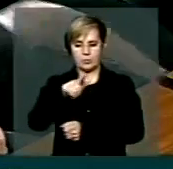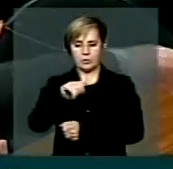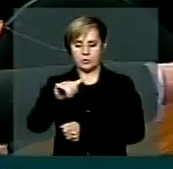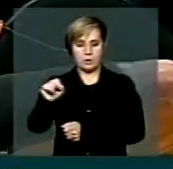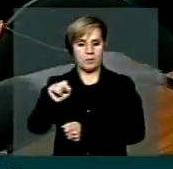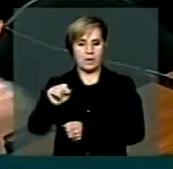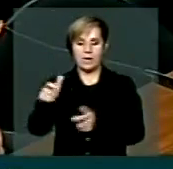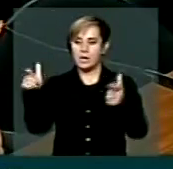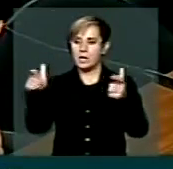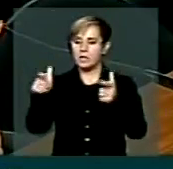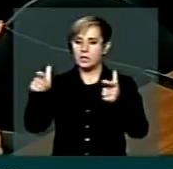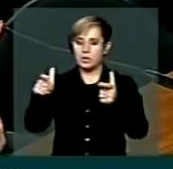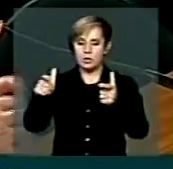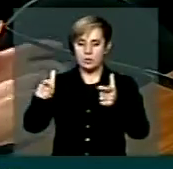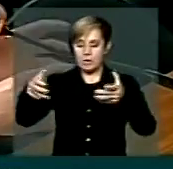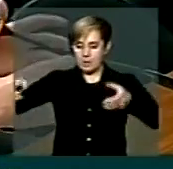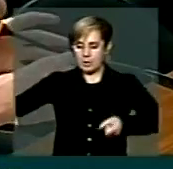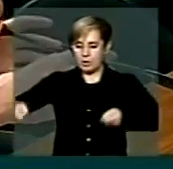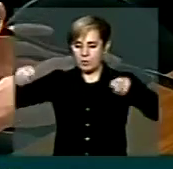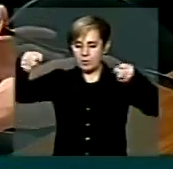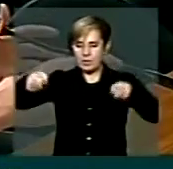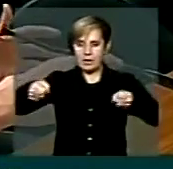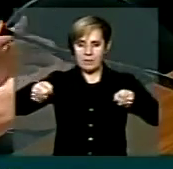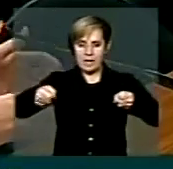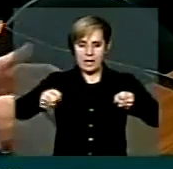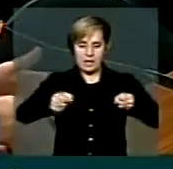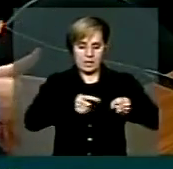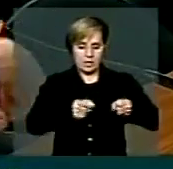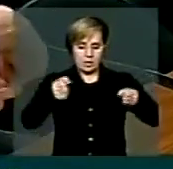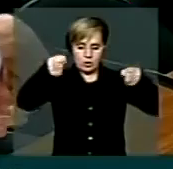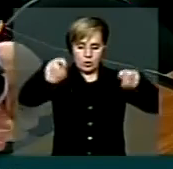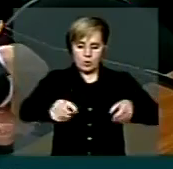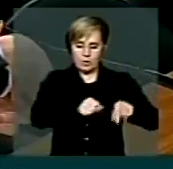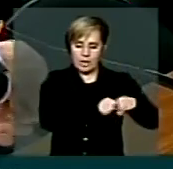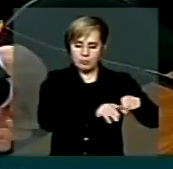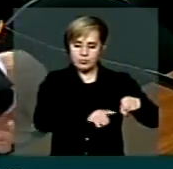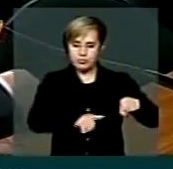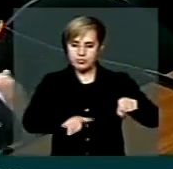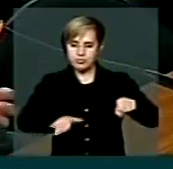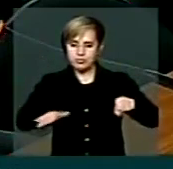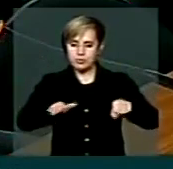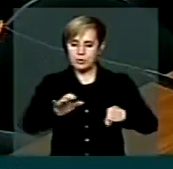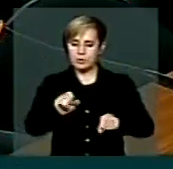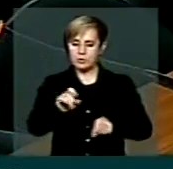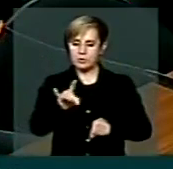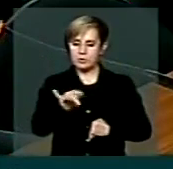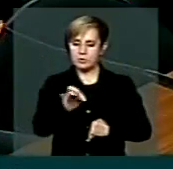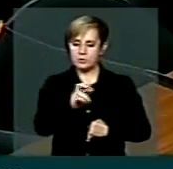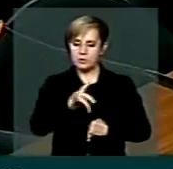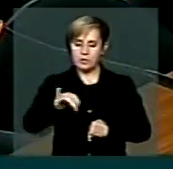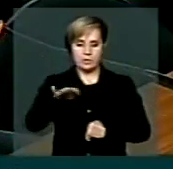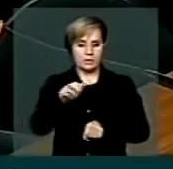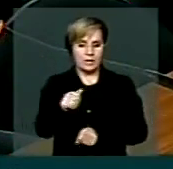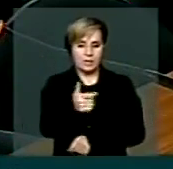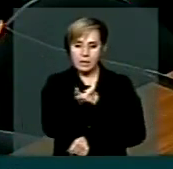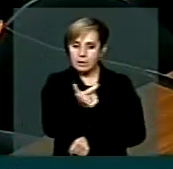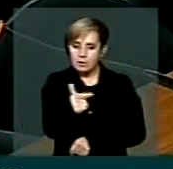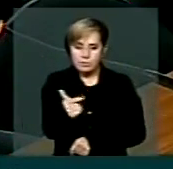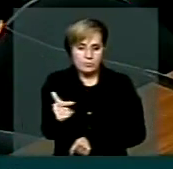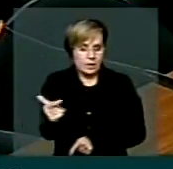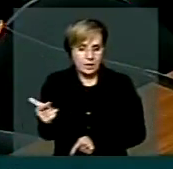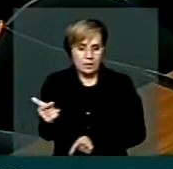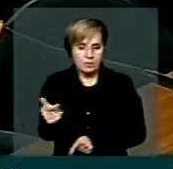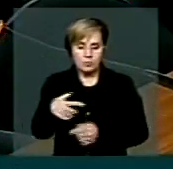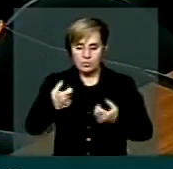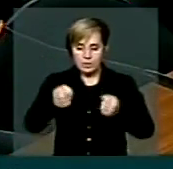não tinha esteira, aquelas malas com rodinhas, e tiveram que pesar as malas para descer, porque não tinha no porto aqui